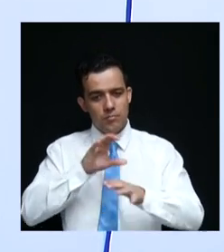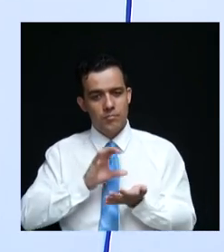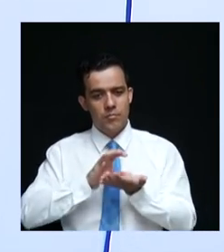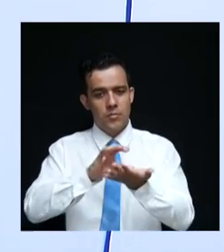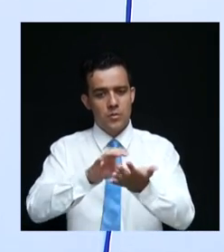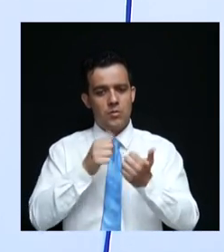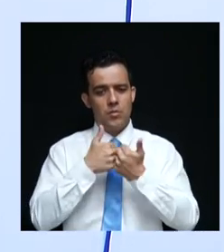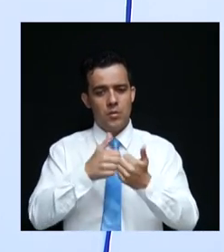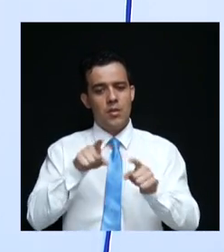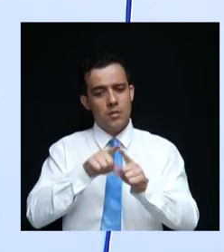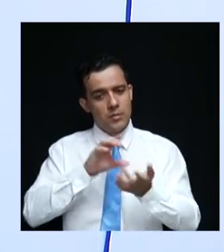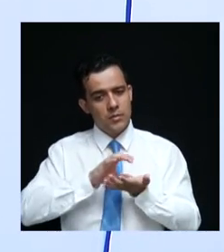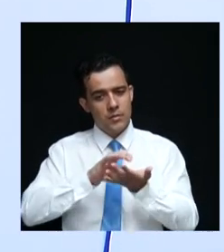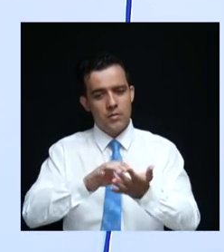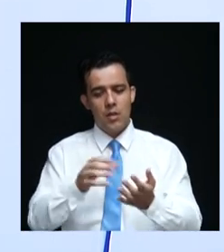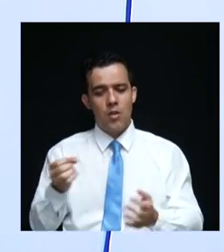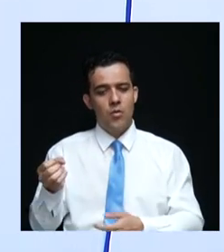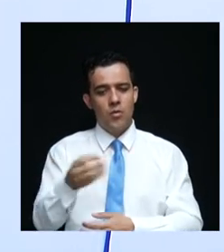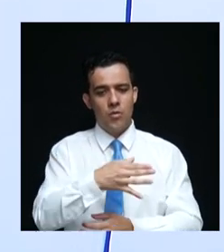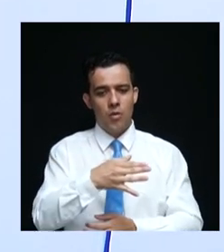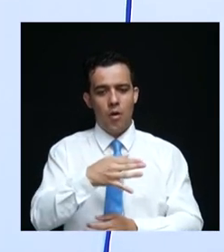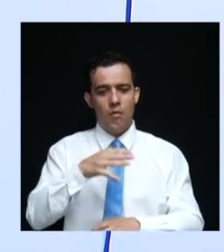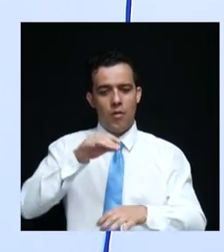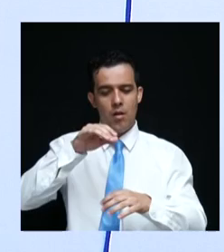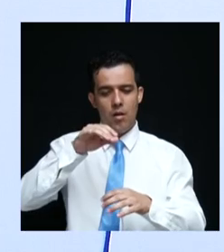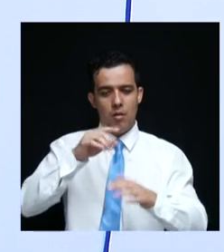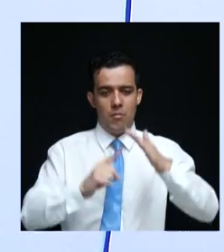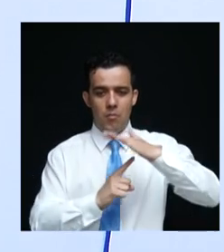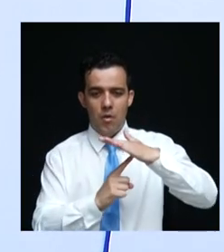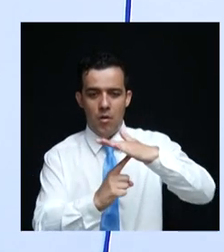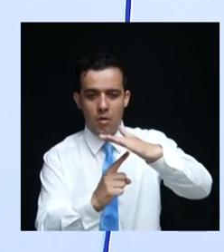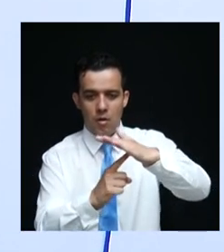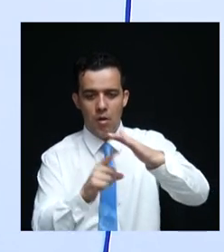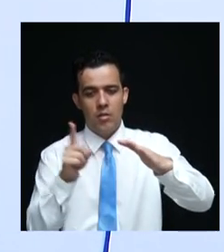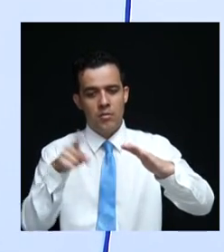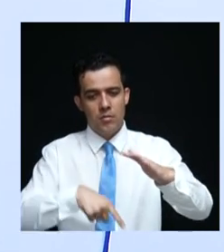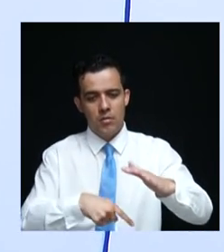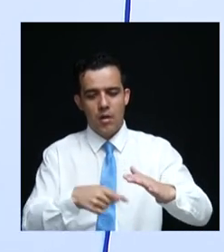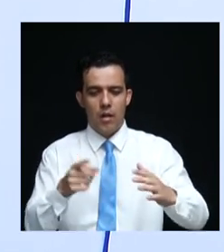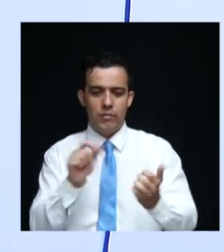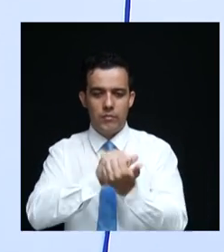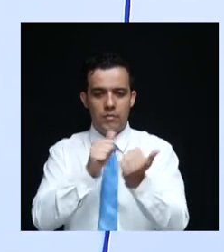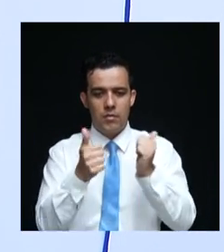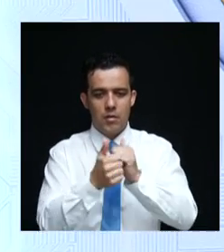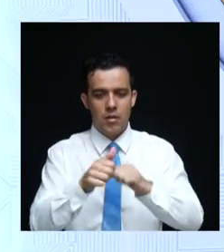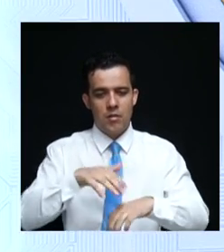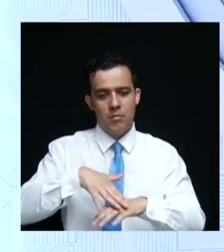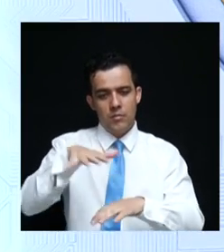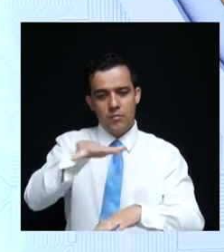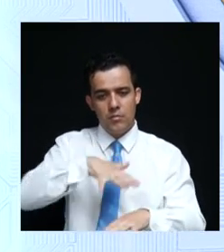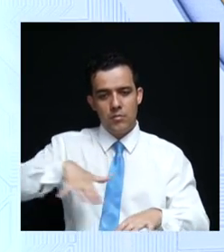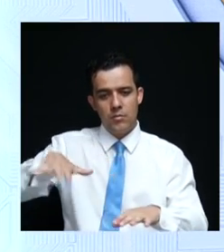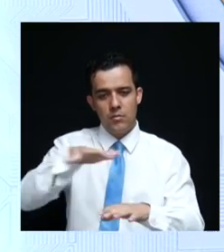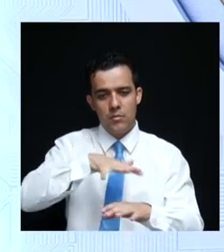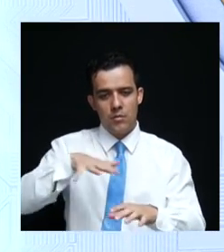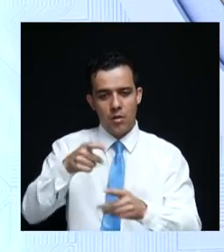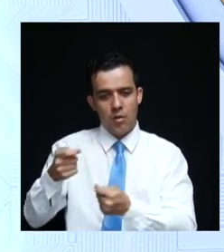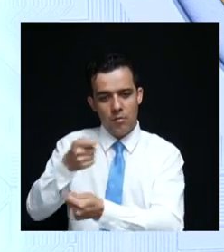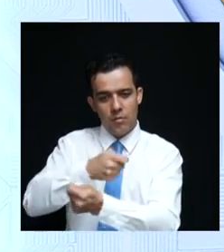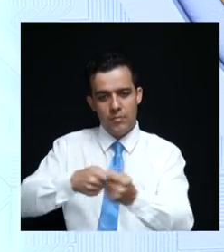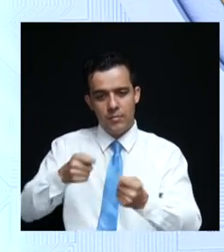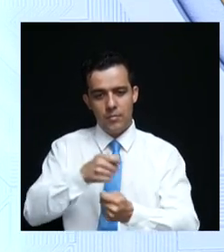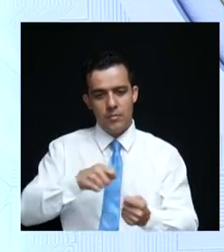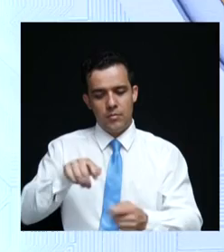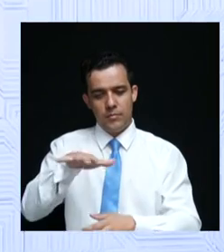e investindo também em novas passarelas com um ambiente mais adequado também para a geração do comércio naquela região. O senhor tem um